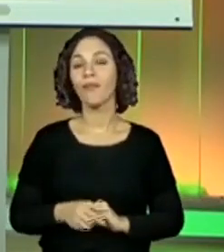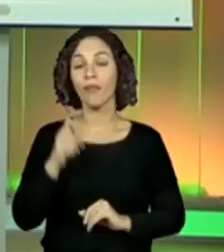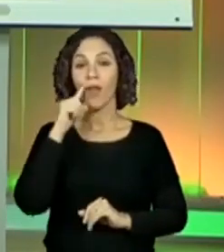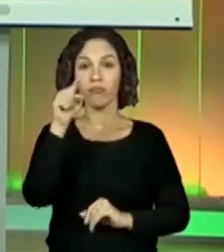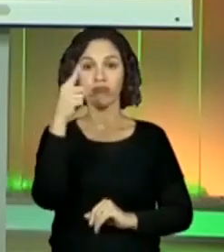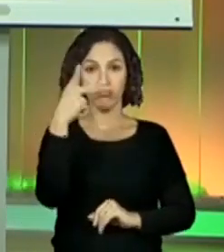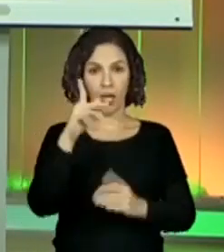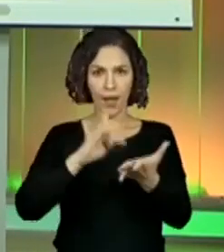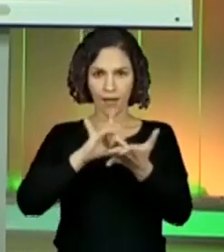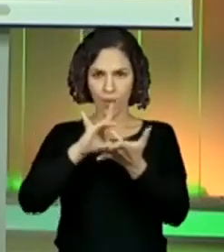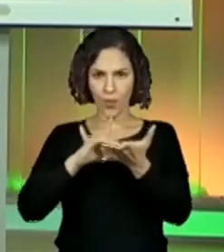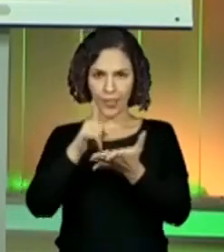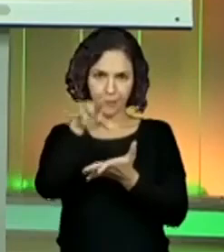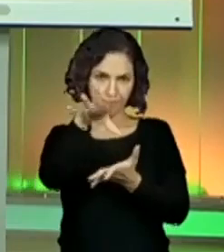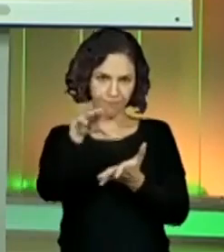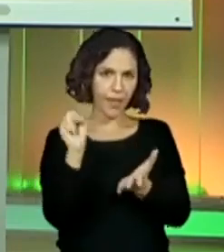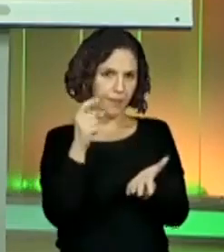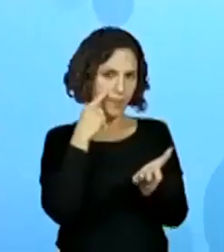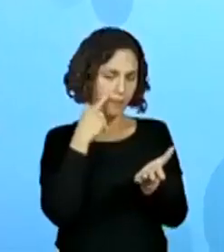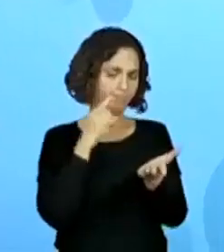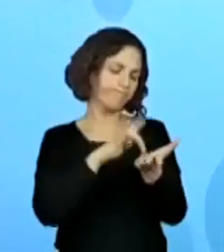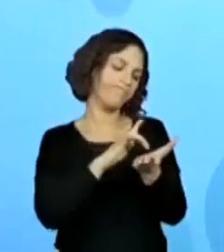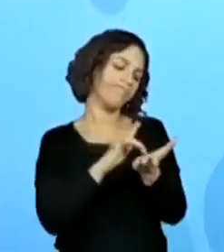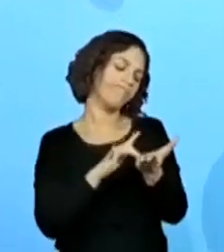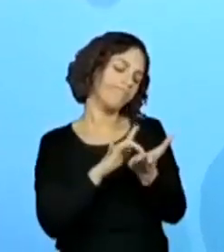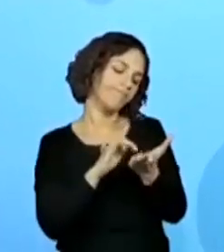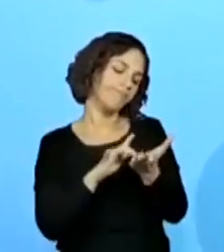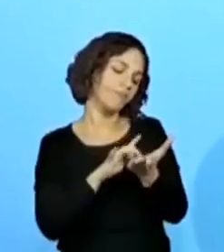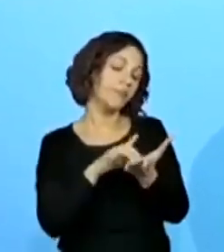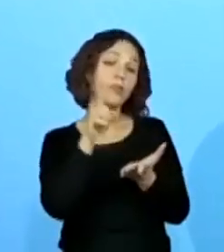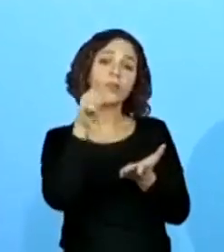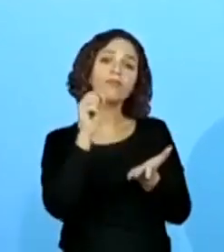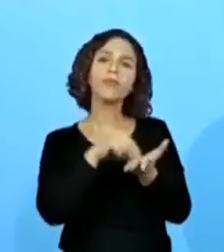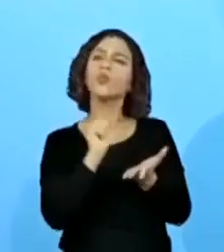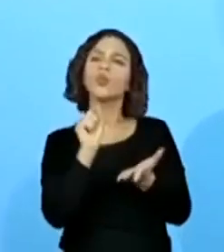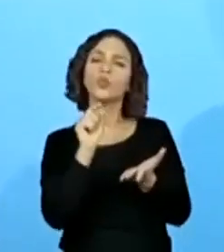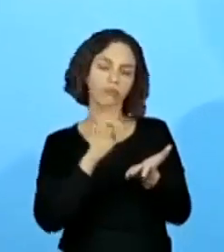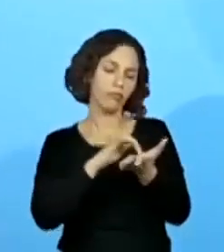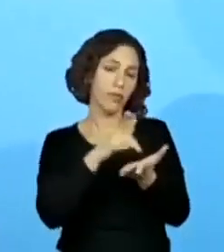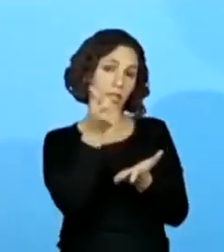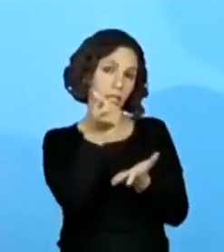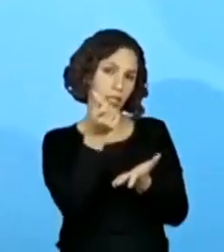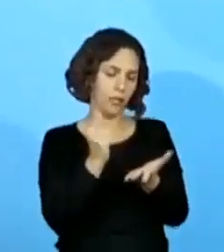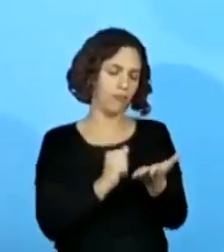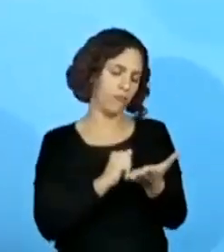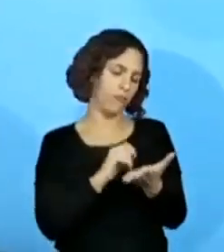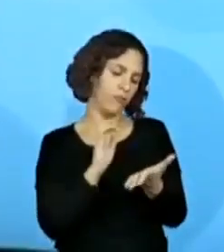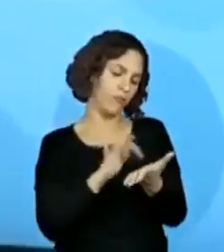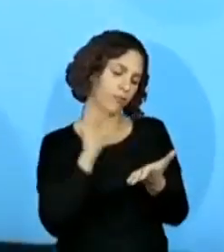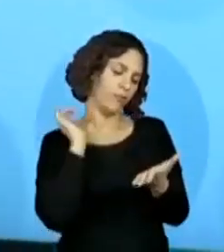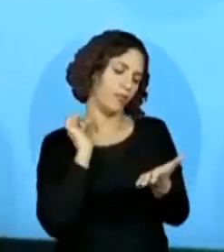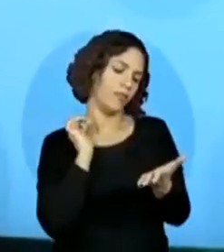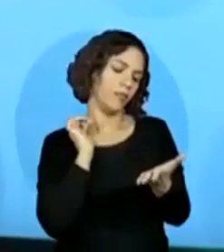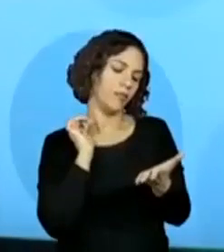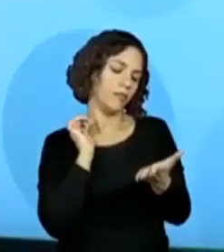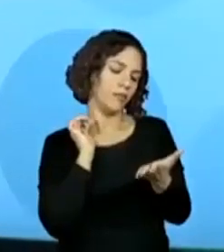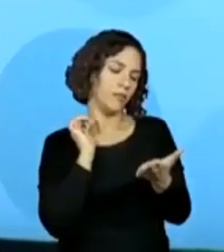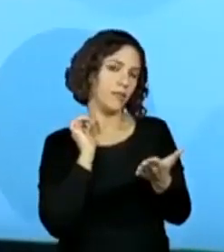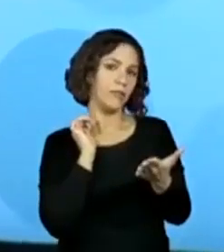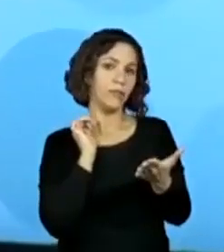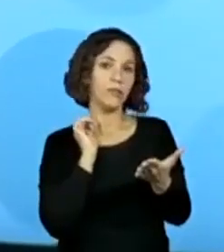botãozinho da sua calculadora, se você estiver usando ela, vai digitar o seis, vai digitar aqui, ó,